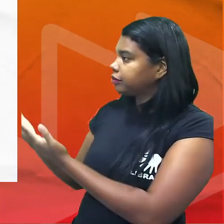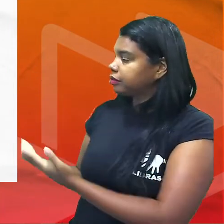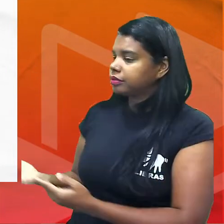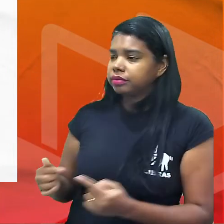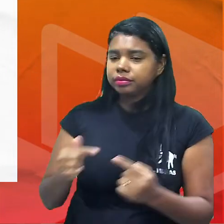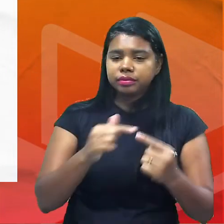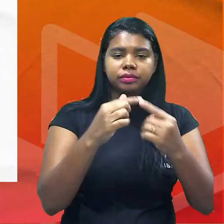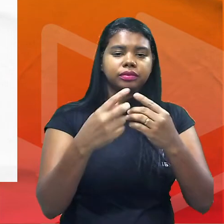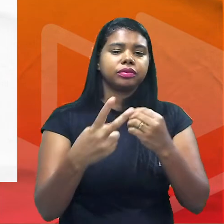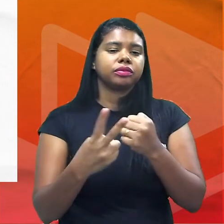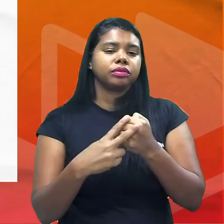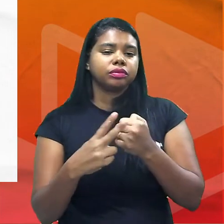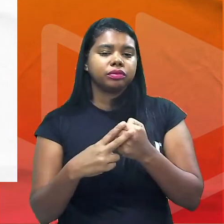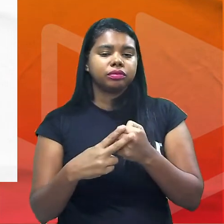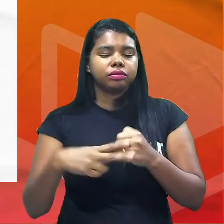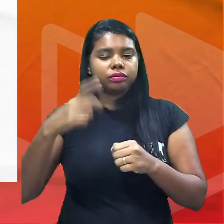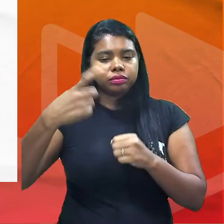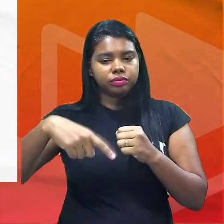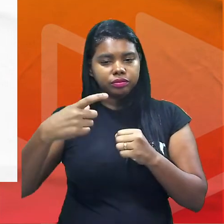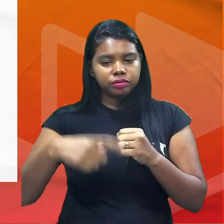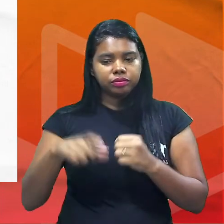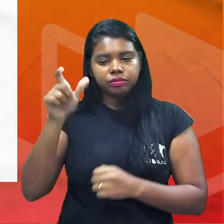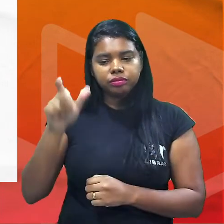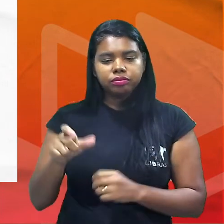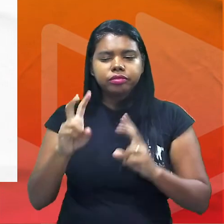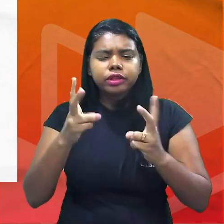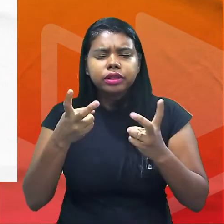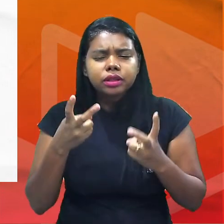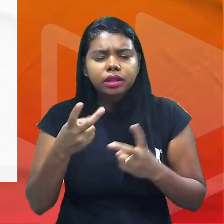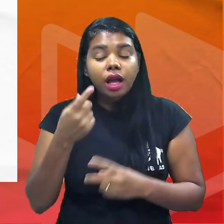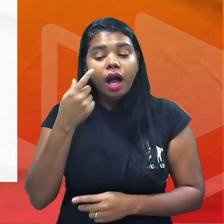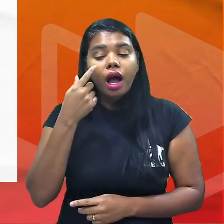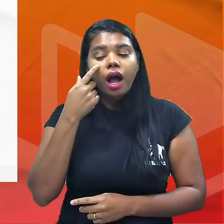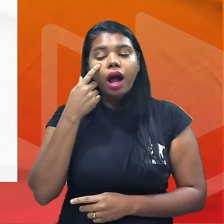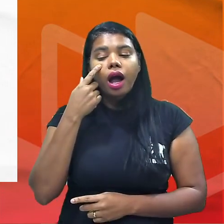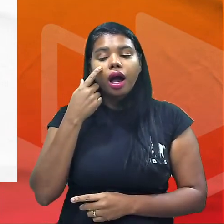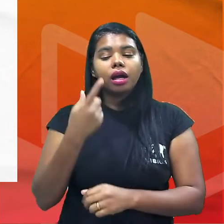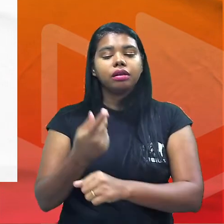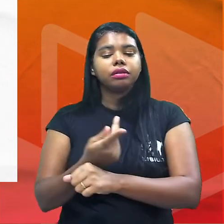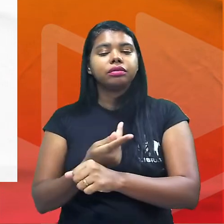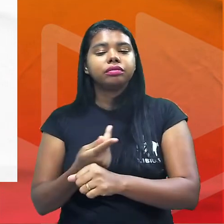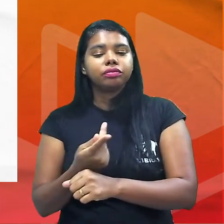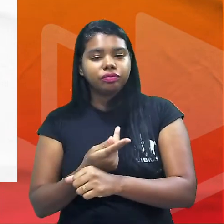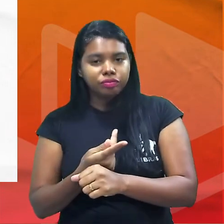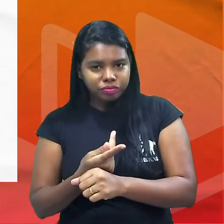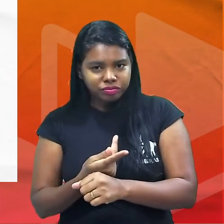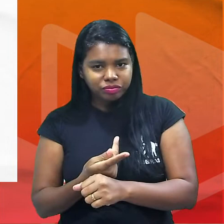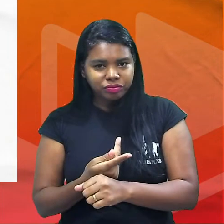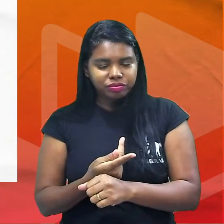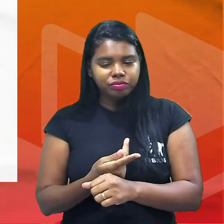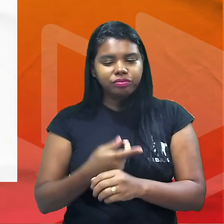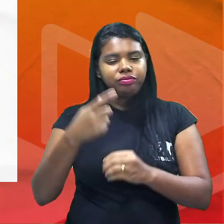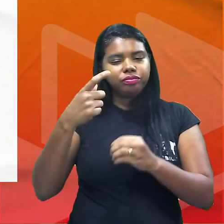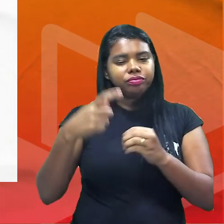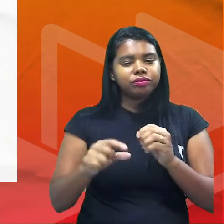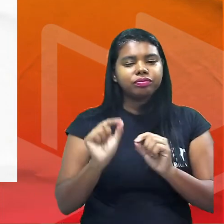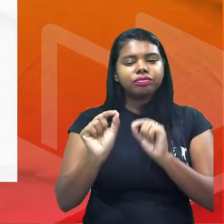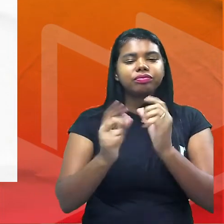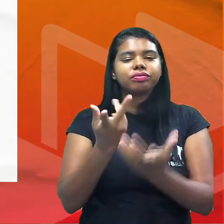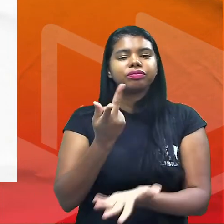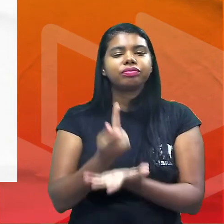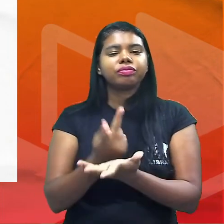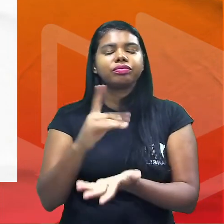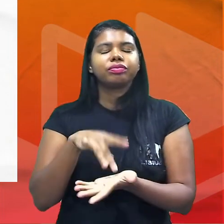com o sujeito identificou o sujeito vai lá e procura o núcleo desse sujeito e o que é que acontece?